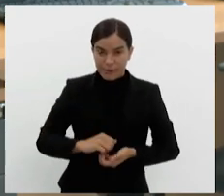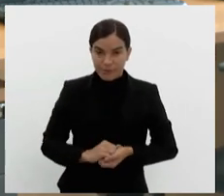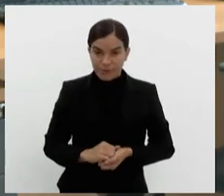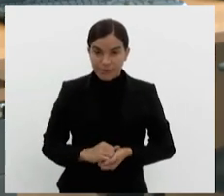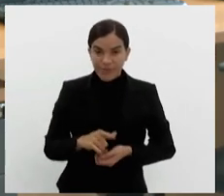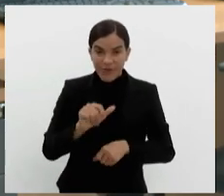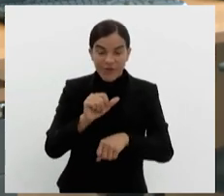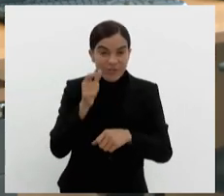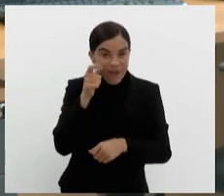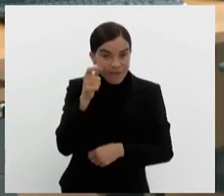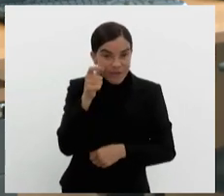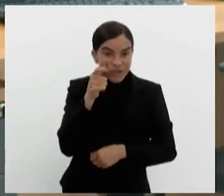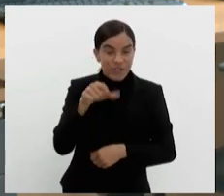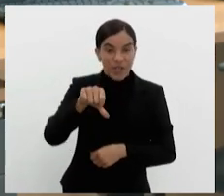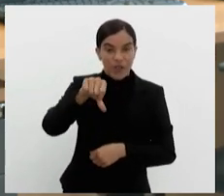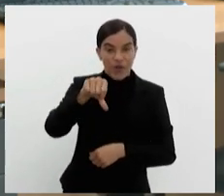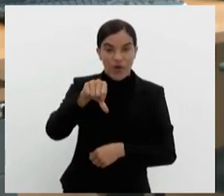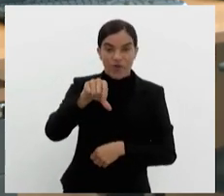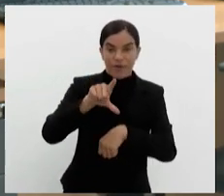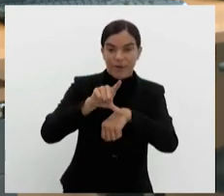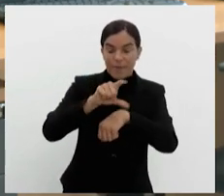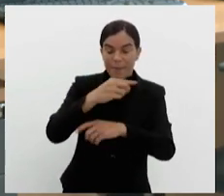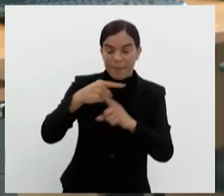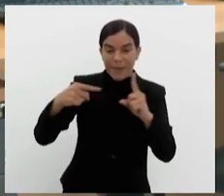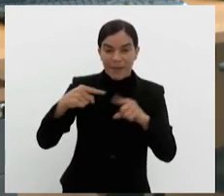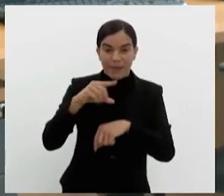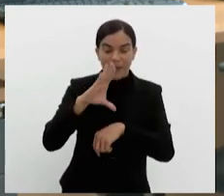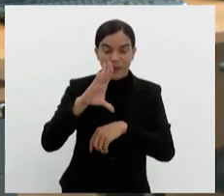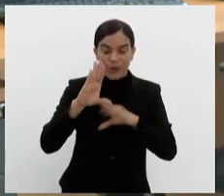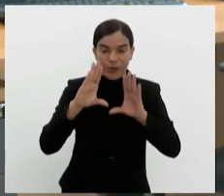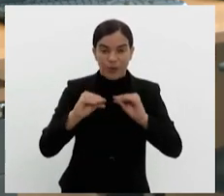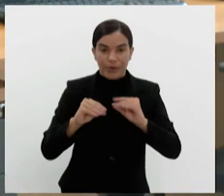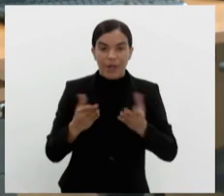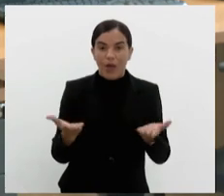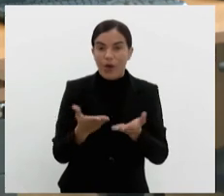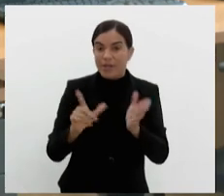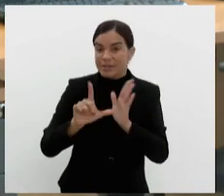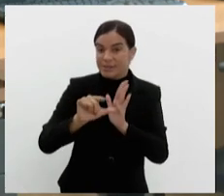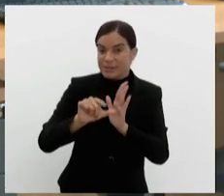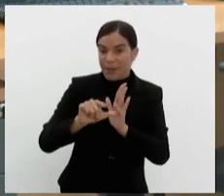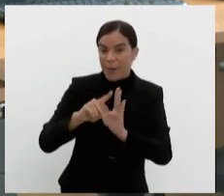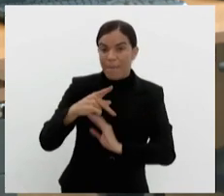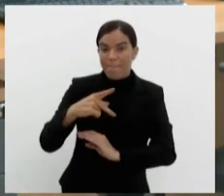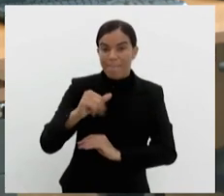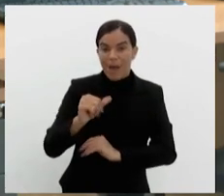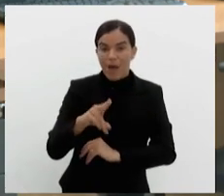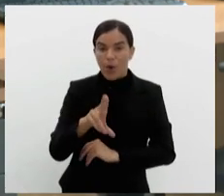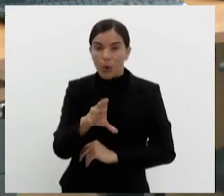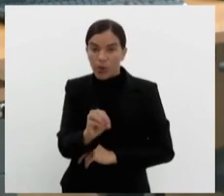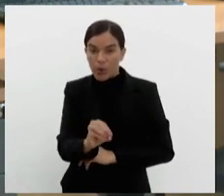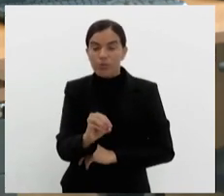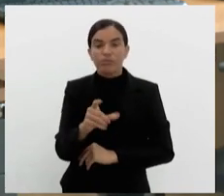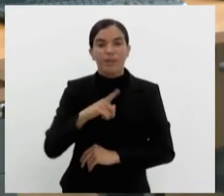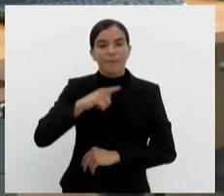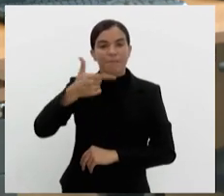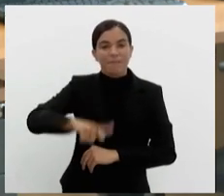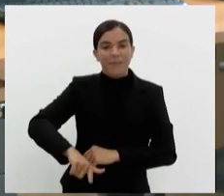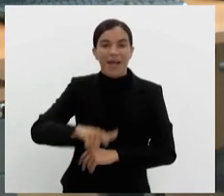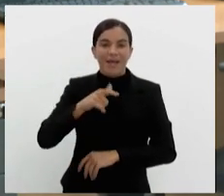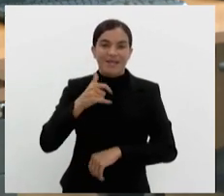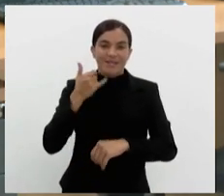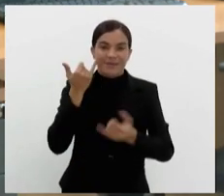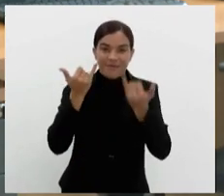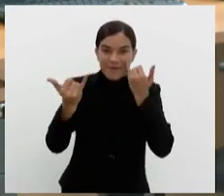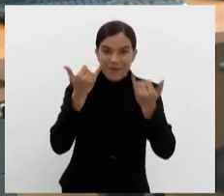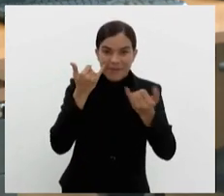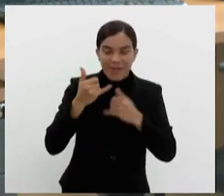no Jornal da Alerja, às 9h30 da noite. E vamos voltar agora à Central do Brasil, onde o repórter Paulo Vitor Viviani tem mais informações sobre